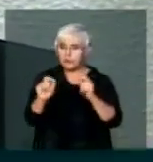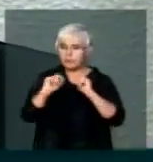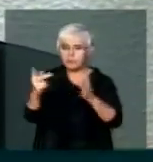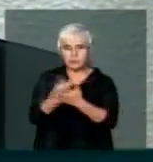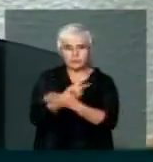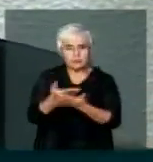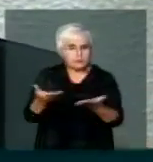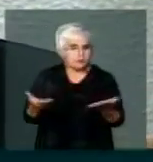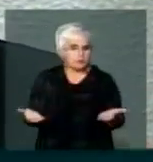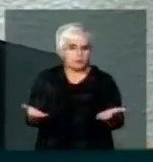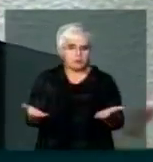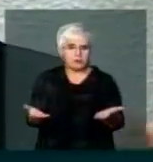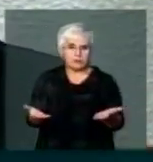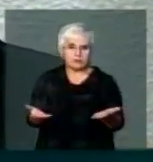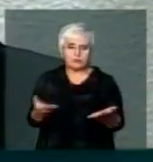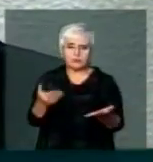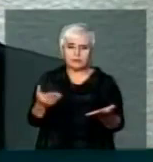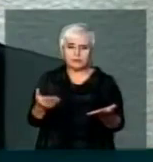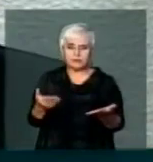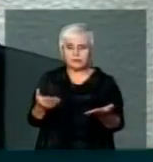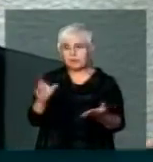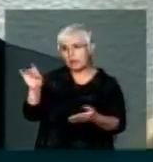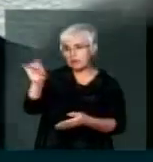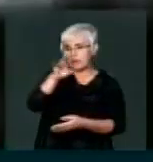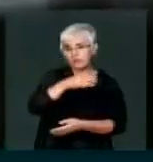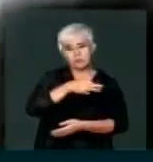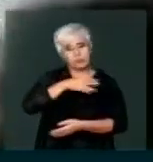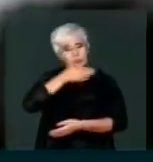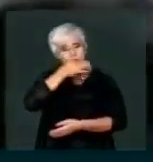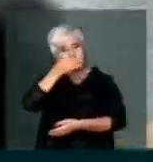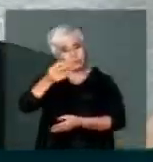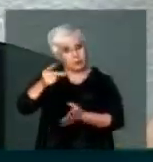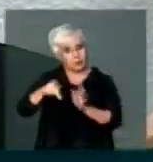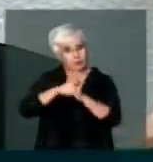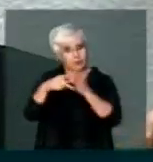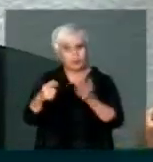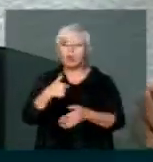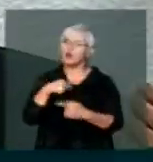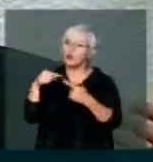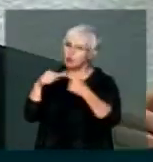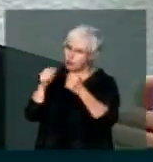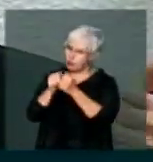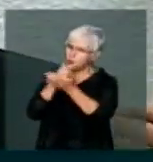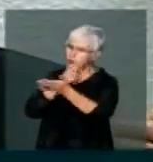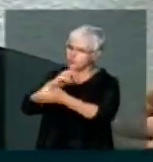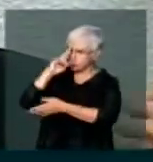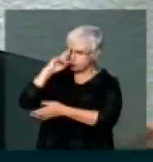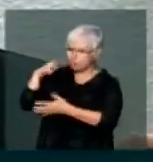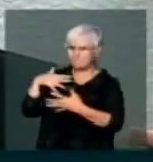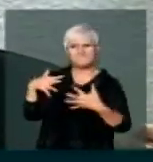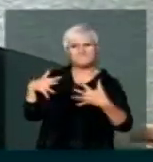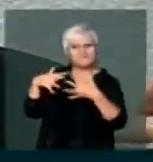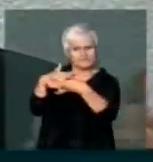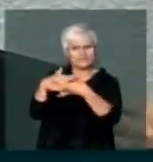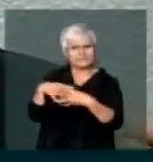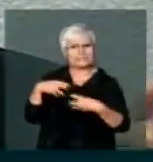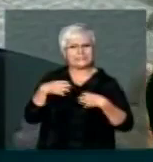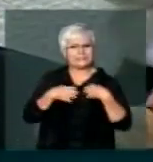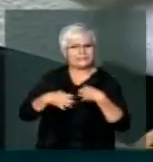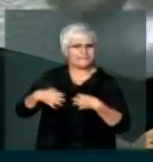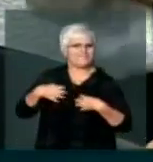tipo de... Então, as ilações ficam a cargo de cada um Mas eu concordo plenamente com o senhor Que isso causa um profundo